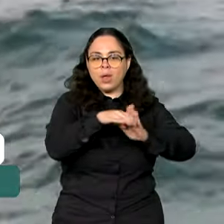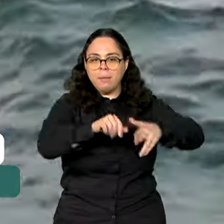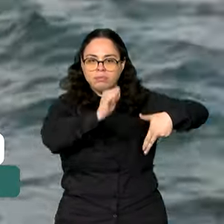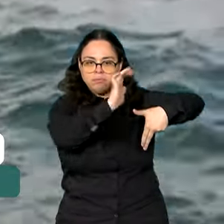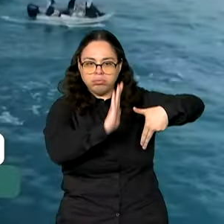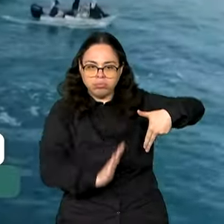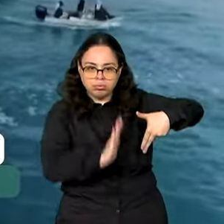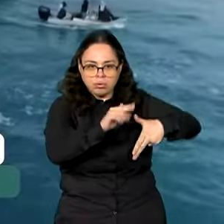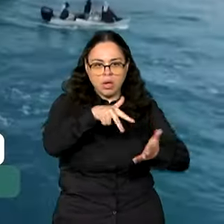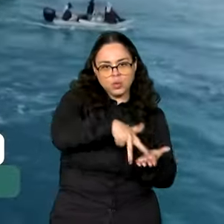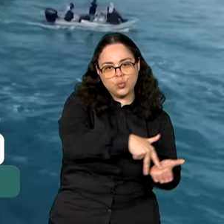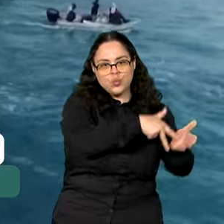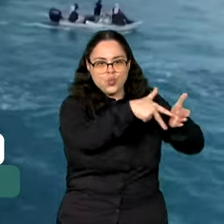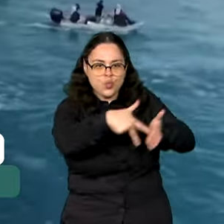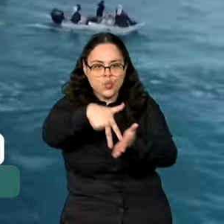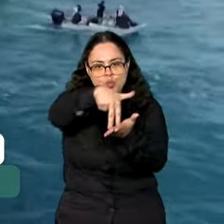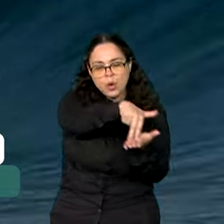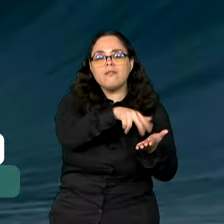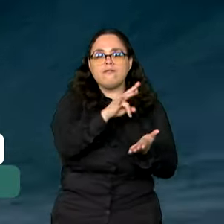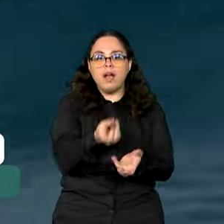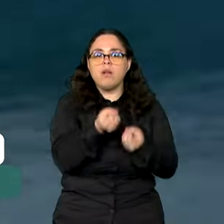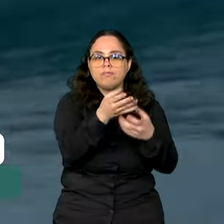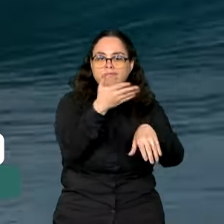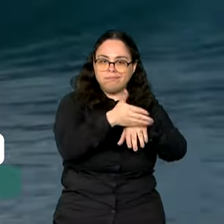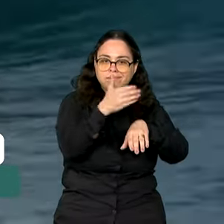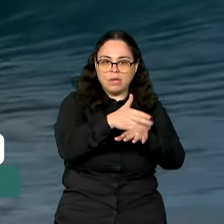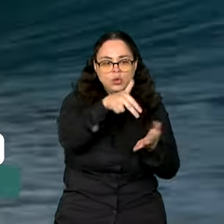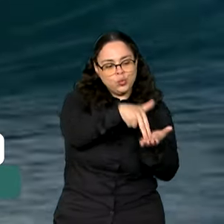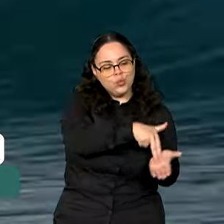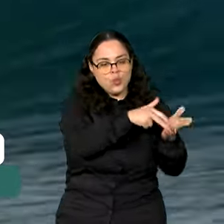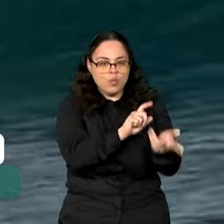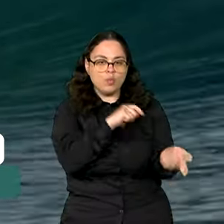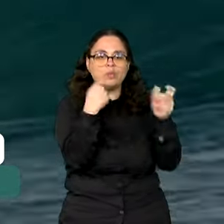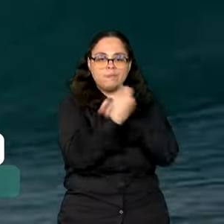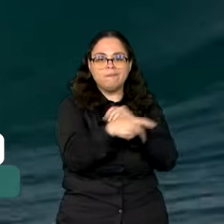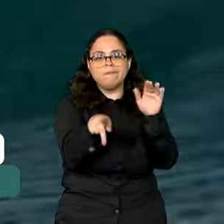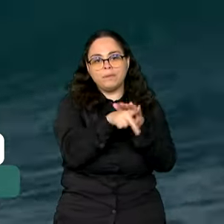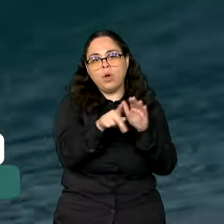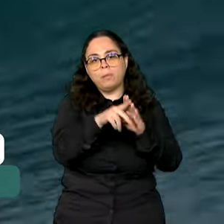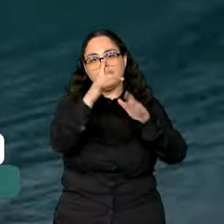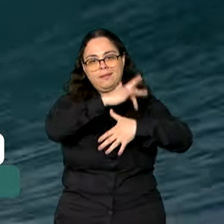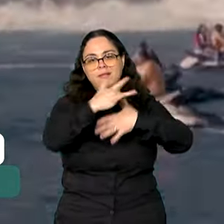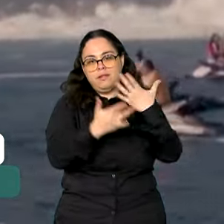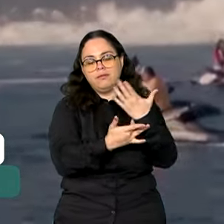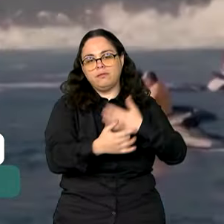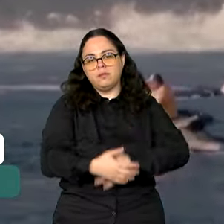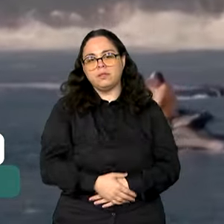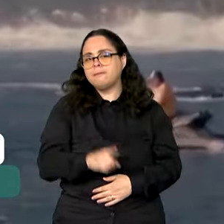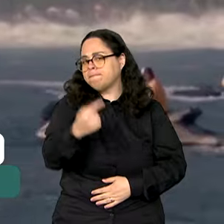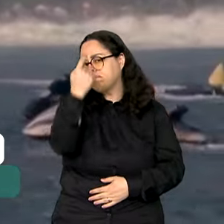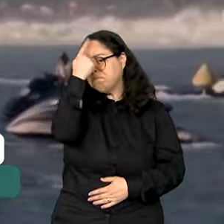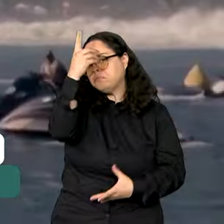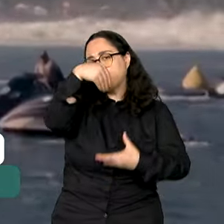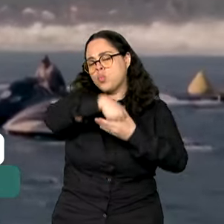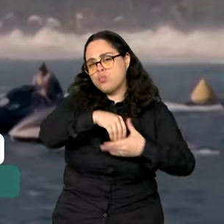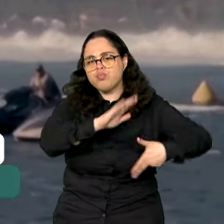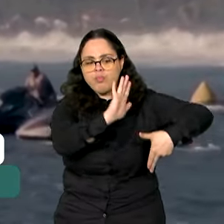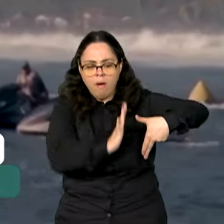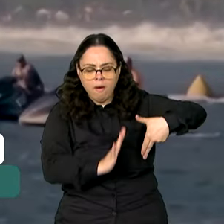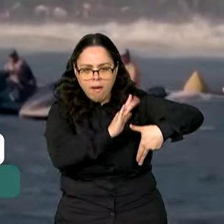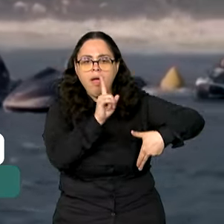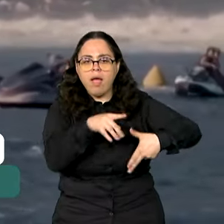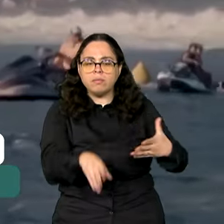Inclusiva vai oferecer aulas de surf adaptadas para deficientes. A ideia, além de